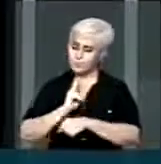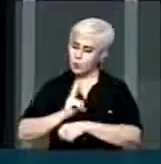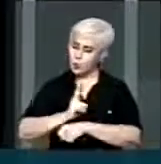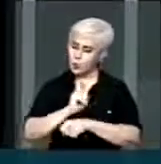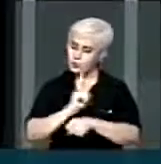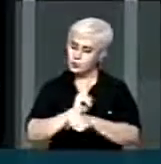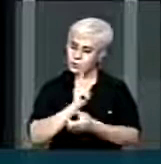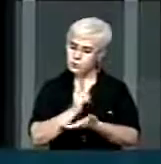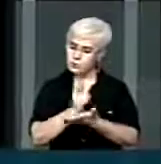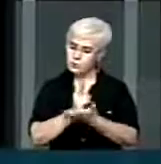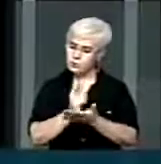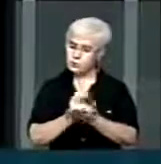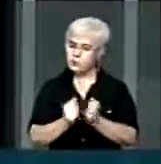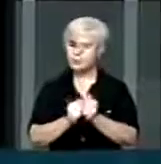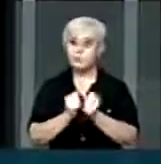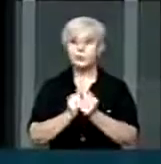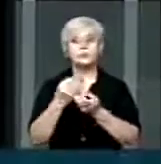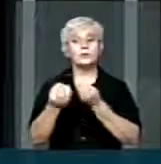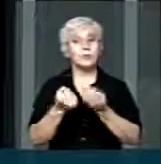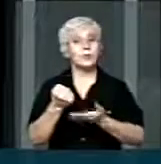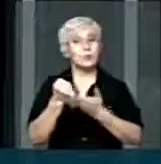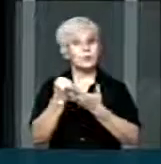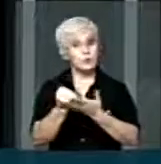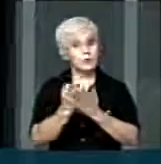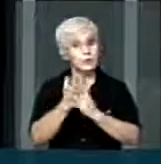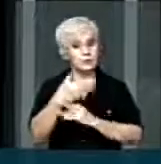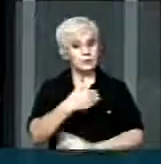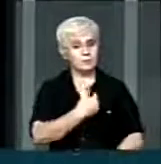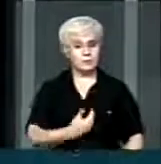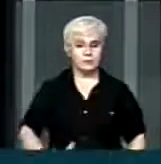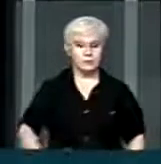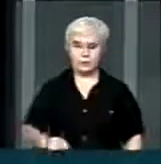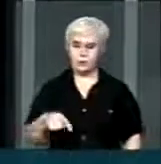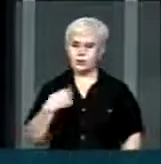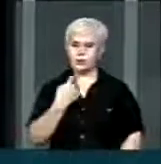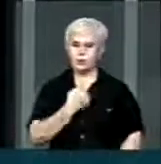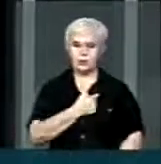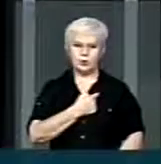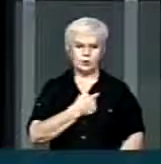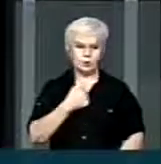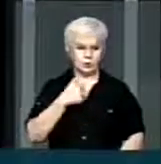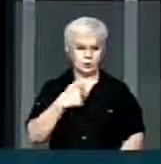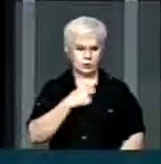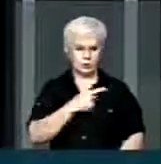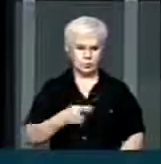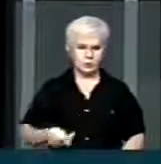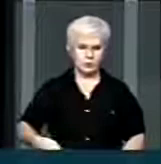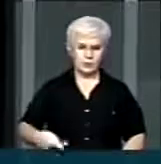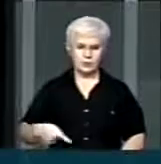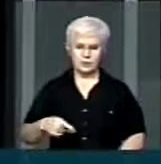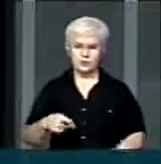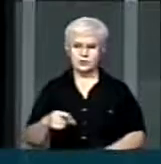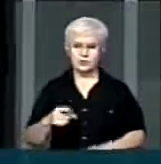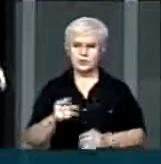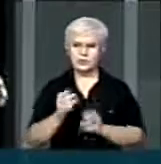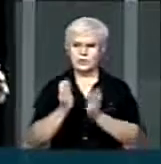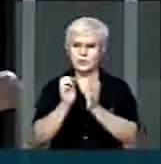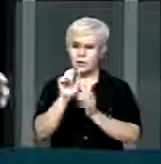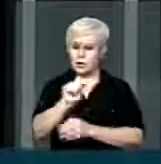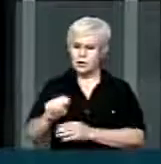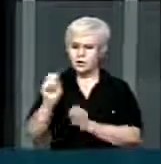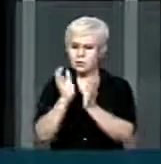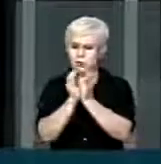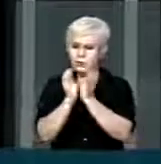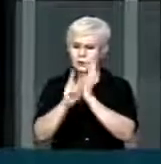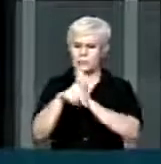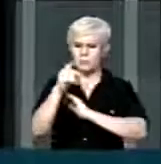pelo governo. Nós, que somos do movimento apaiano, eu sou presidente da Federação das Apaias do Estado de São Paulo, fazemos uma